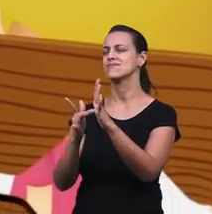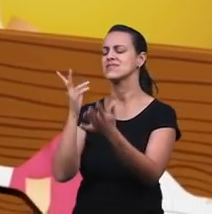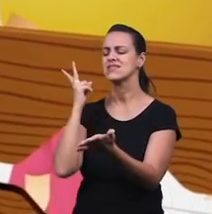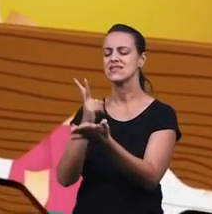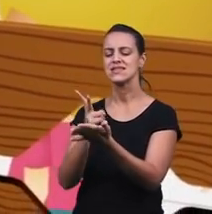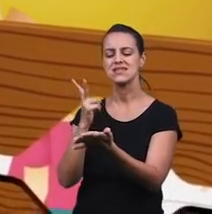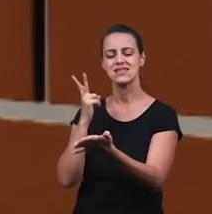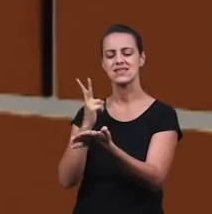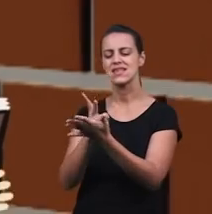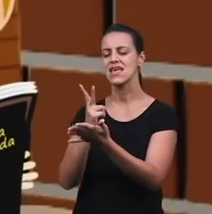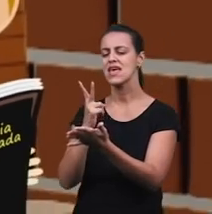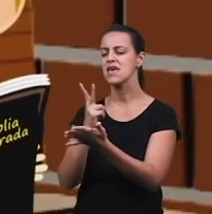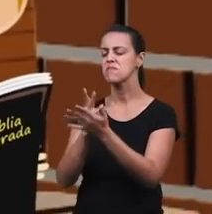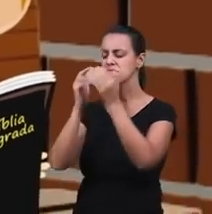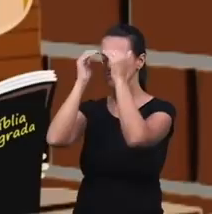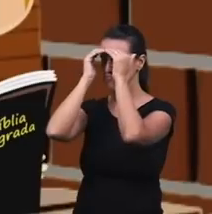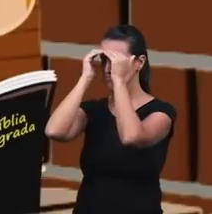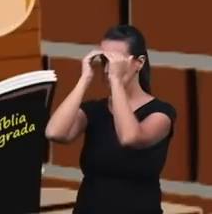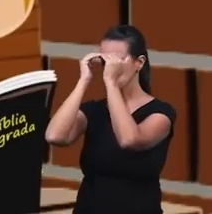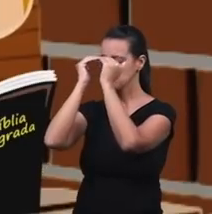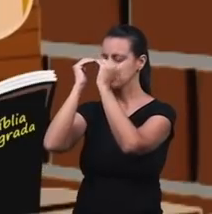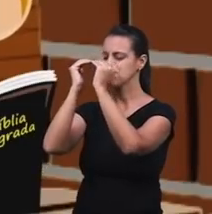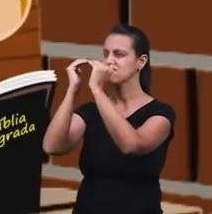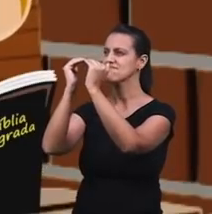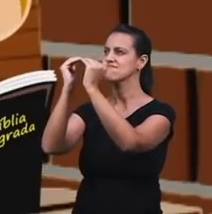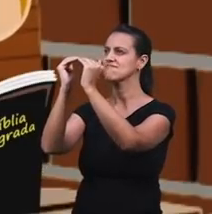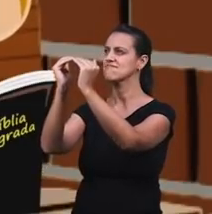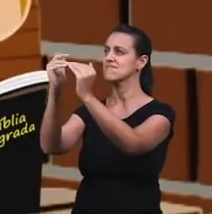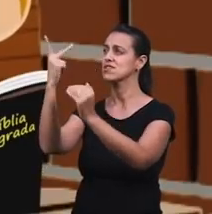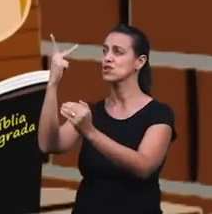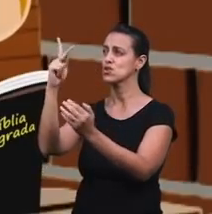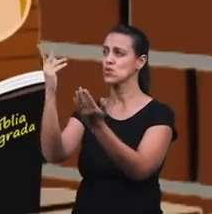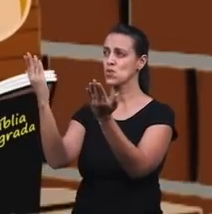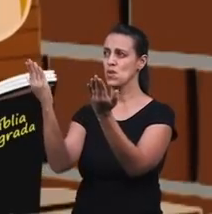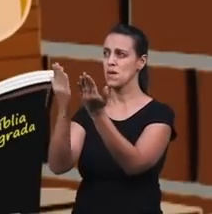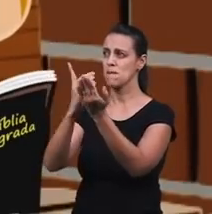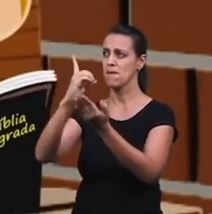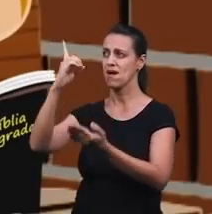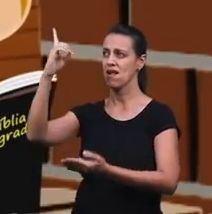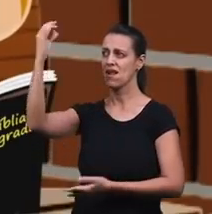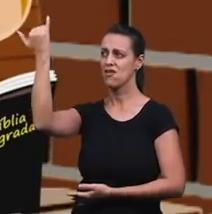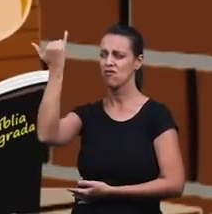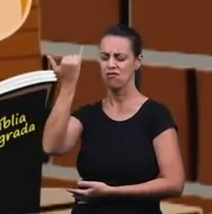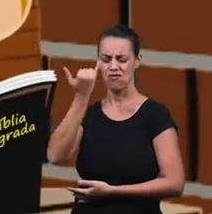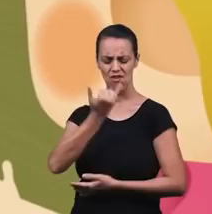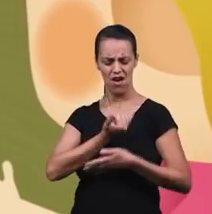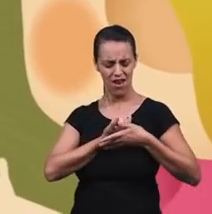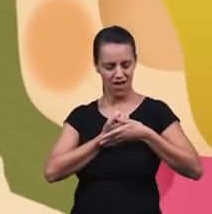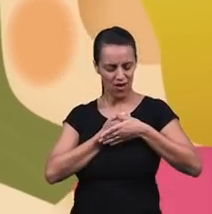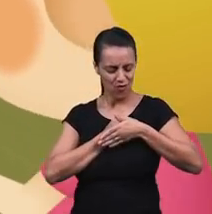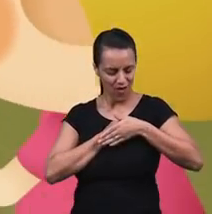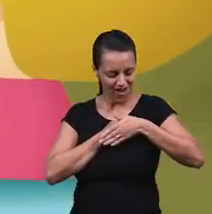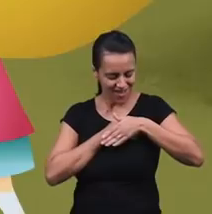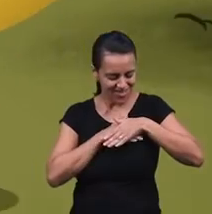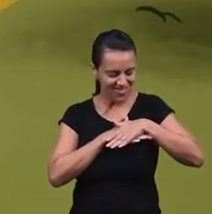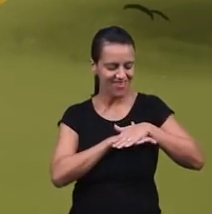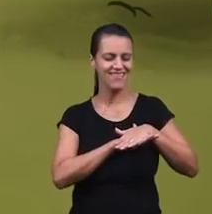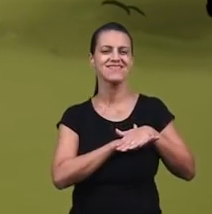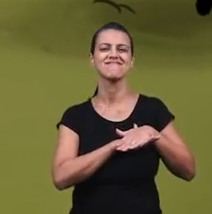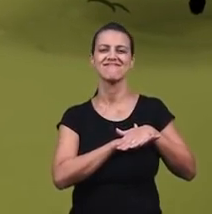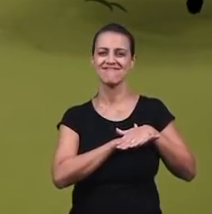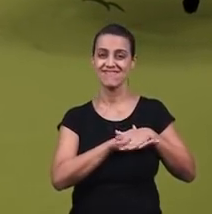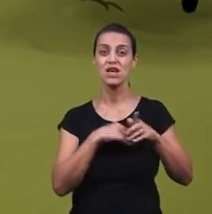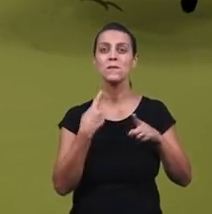Fazer sempre a Tua vontade Guardar a Tua palavra